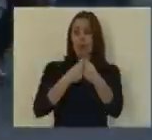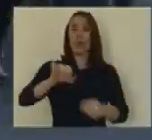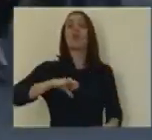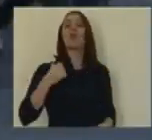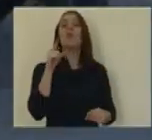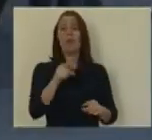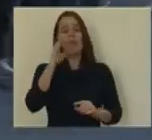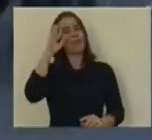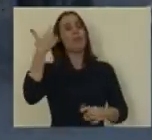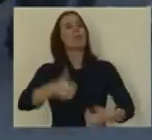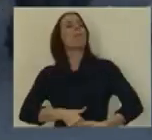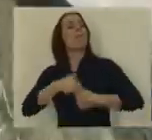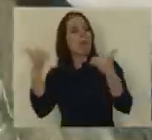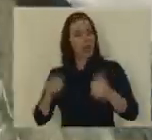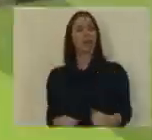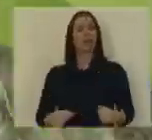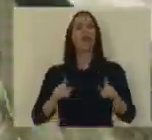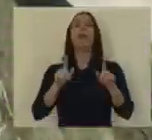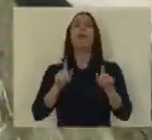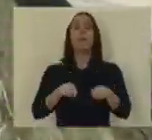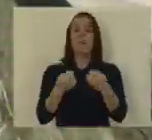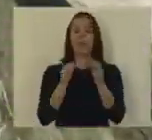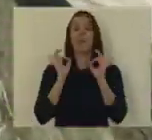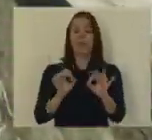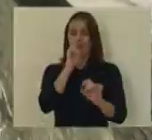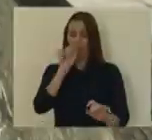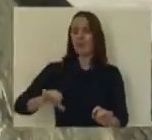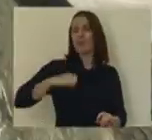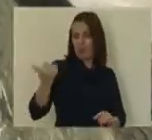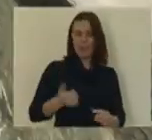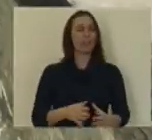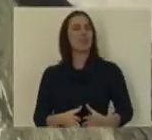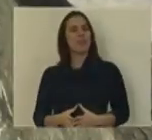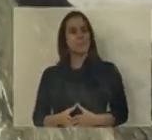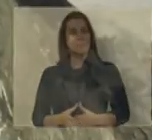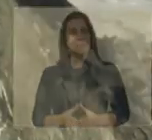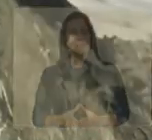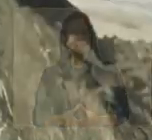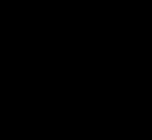verdes por um futuro melhor. Partido Ecologista Os Verdes osakeros. Transcrição Legendas Pedro Negri